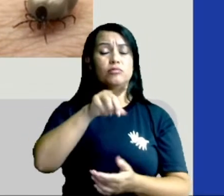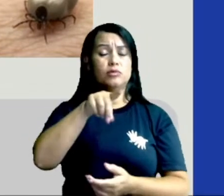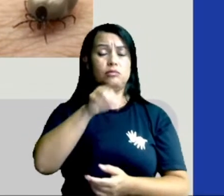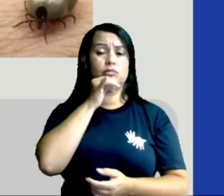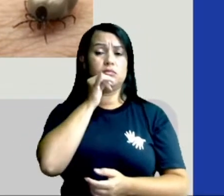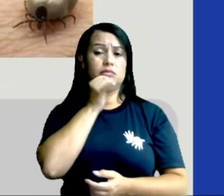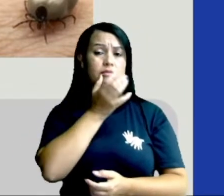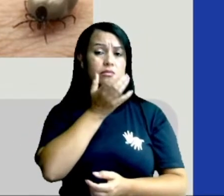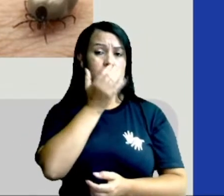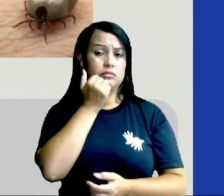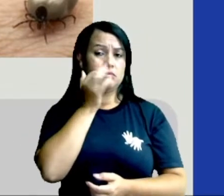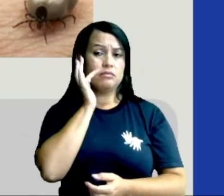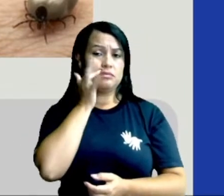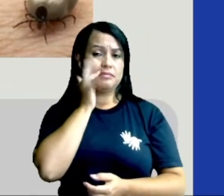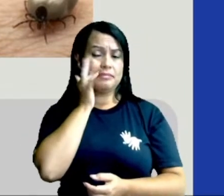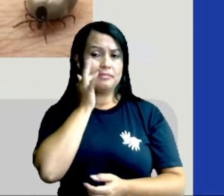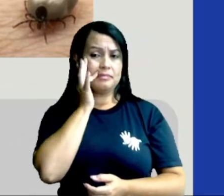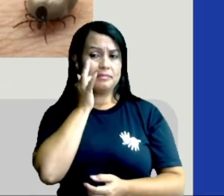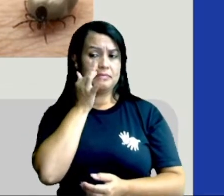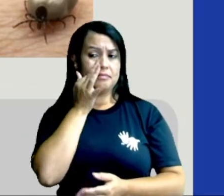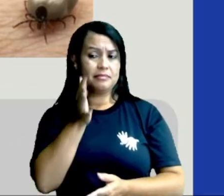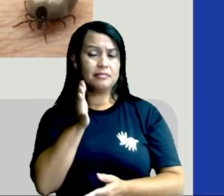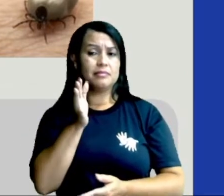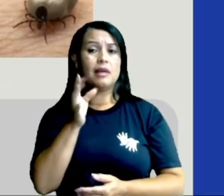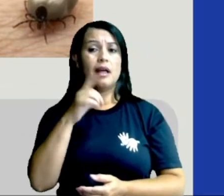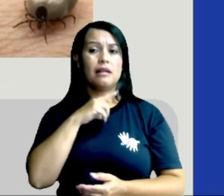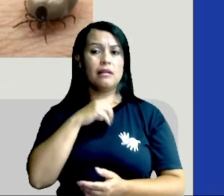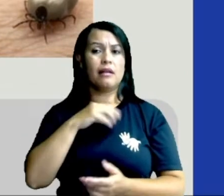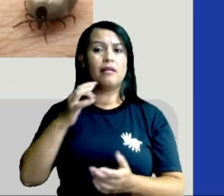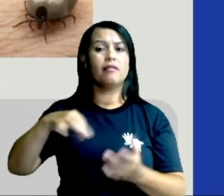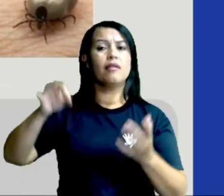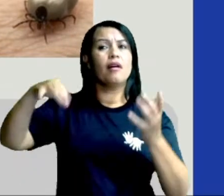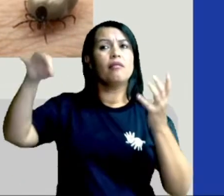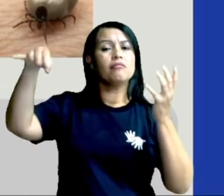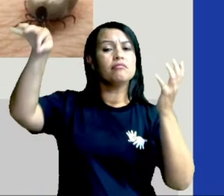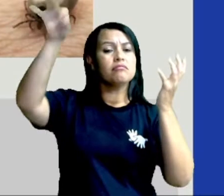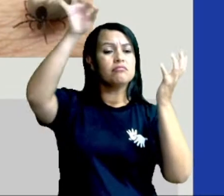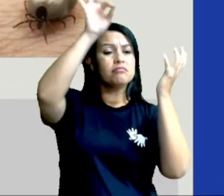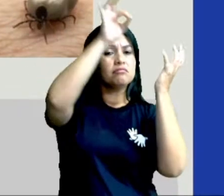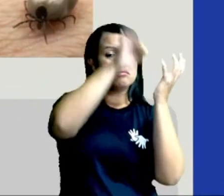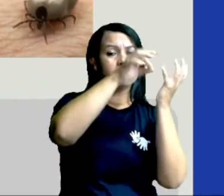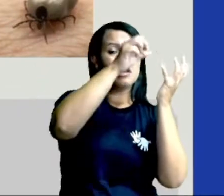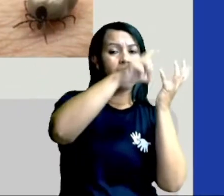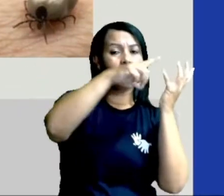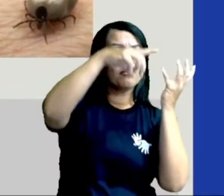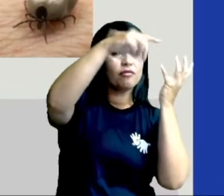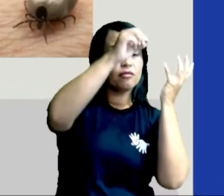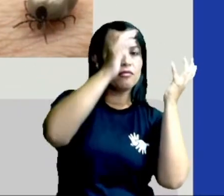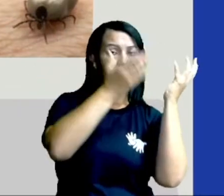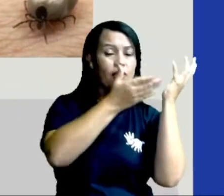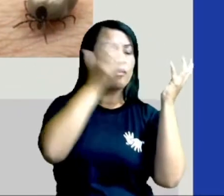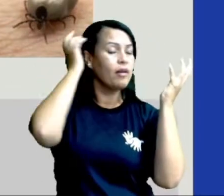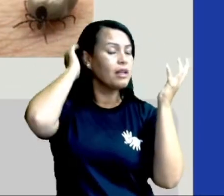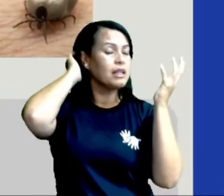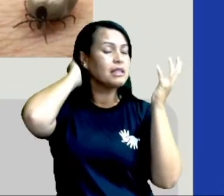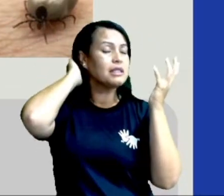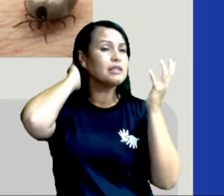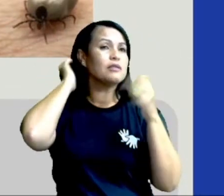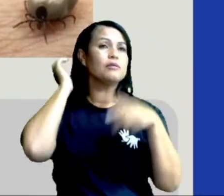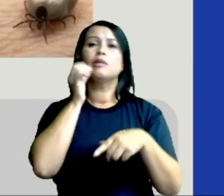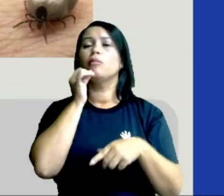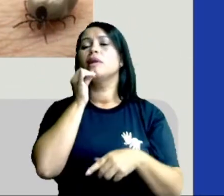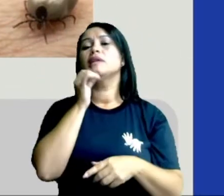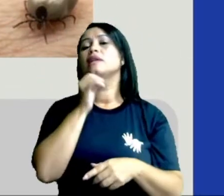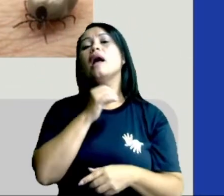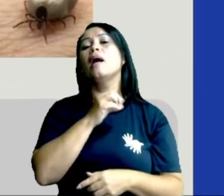frutinha, foi porque um inseto passou lá na flor e a polinizou. Se você... As plantas crescem